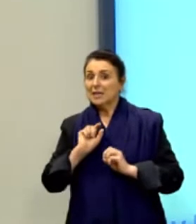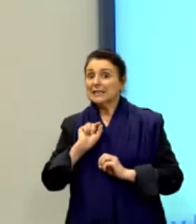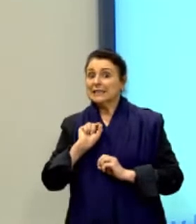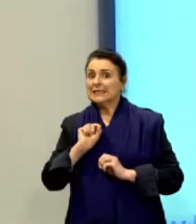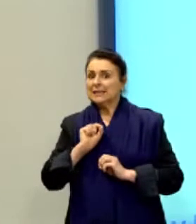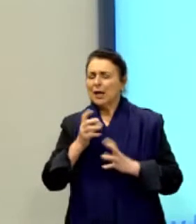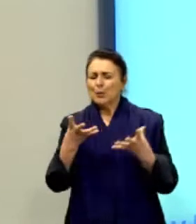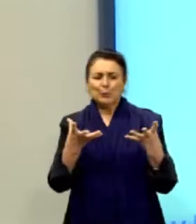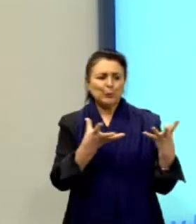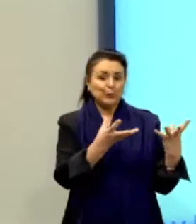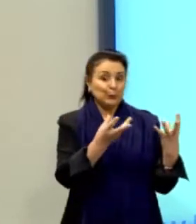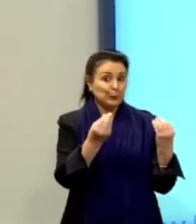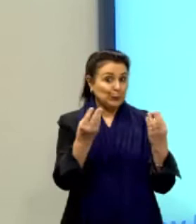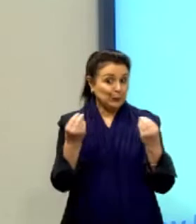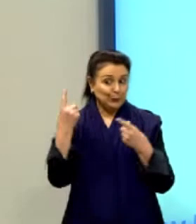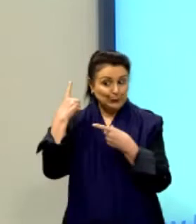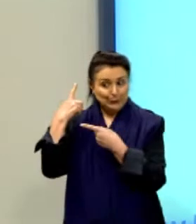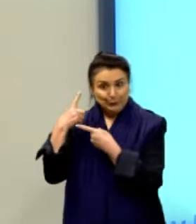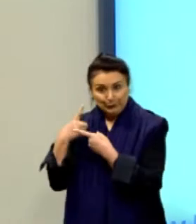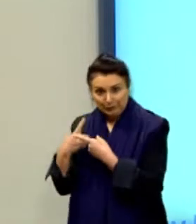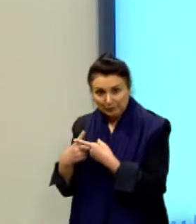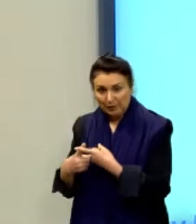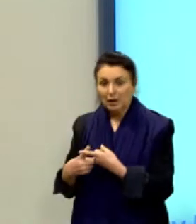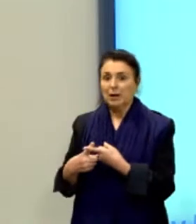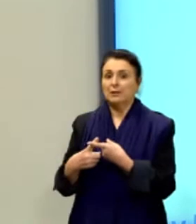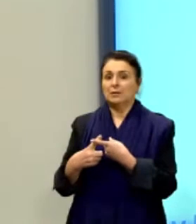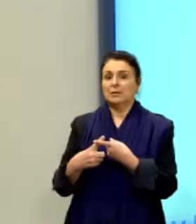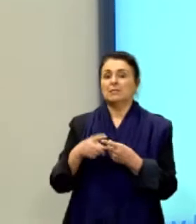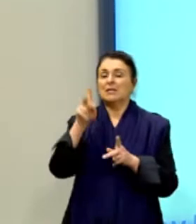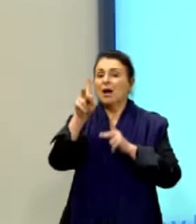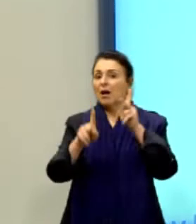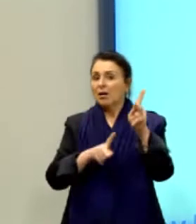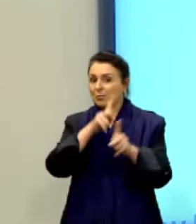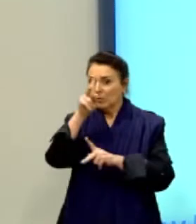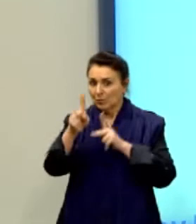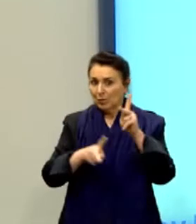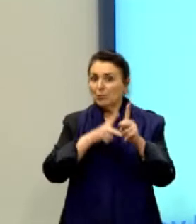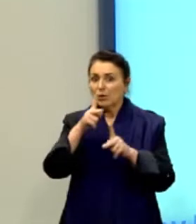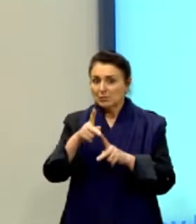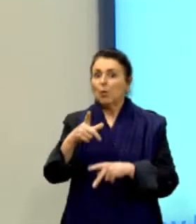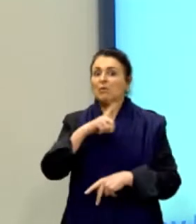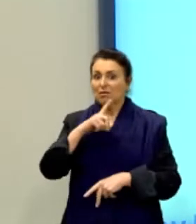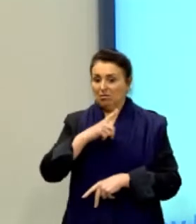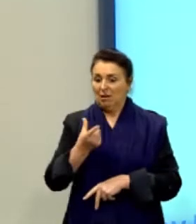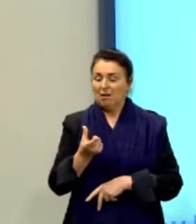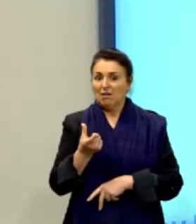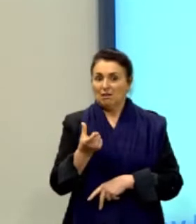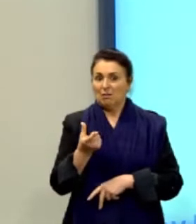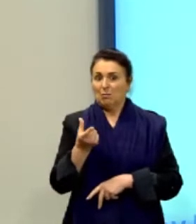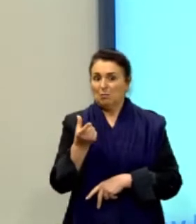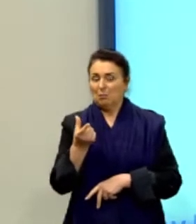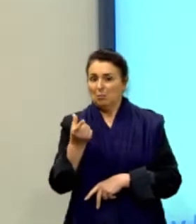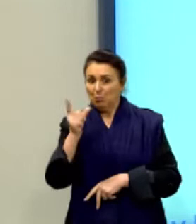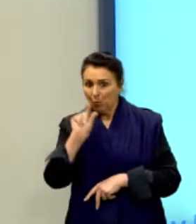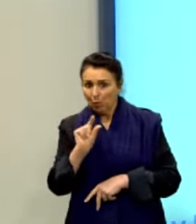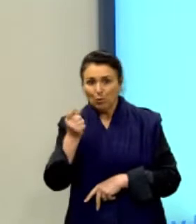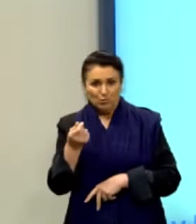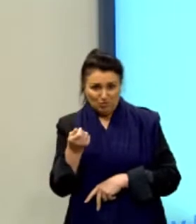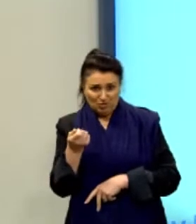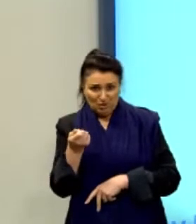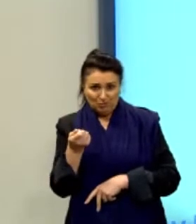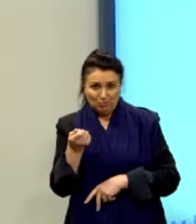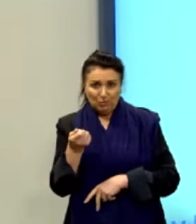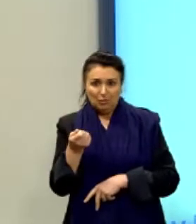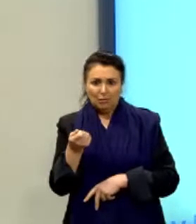muitas vezes parcelas da população com condições financeiras mais baixas acabam